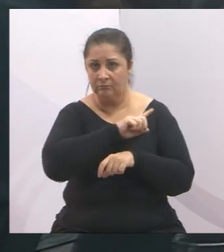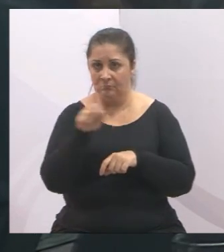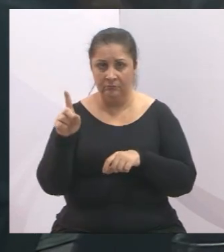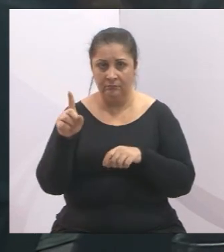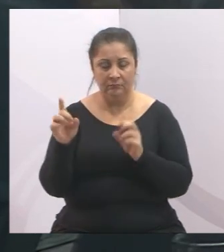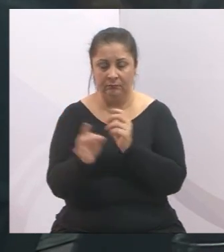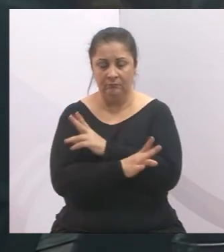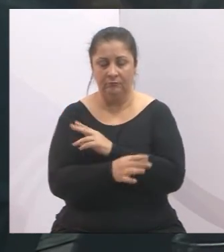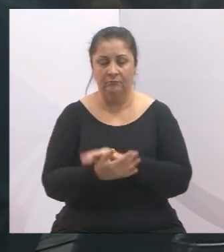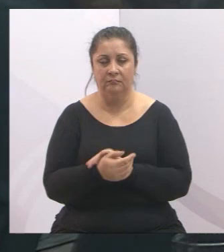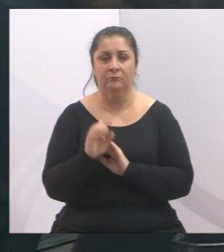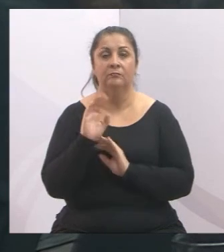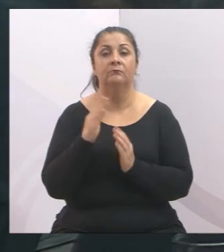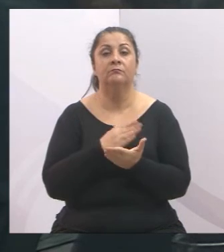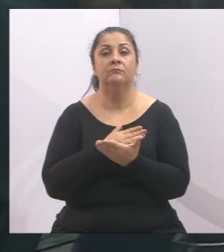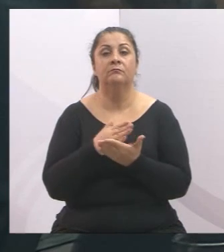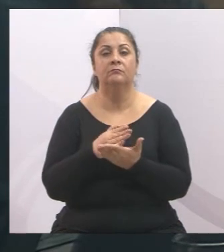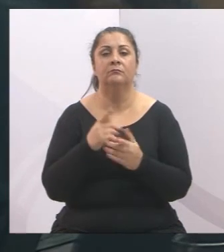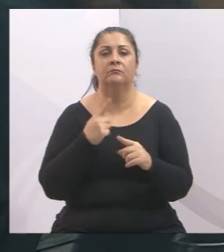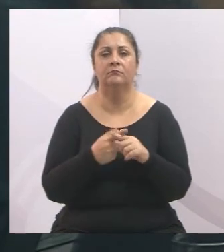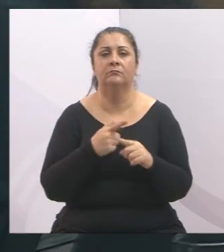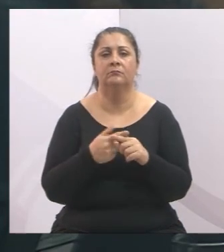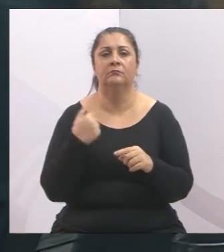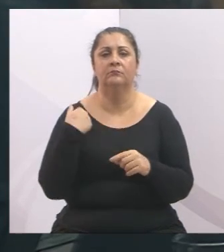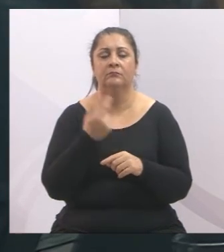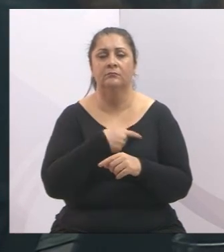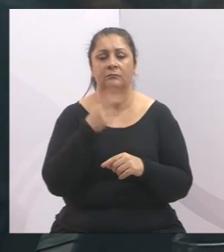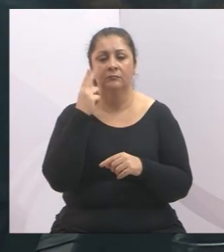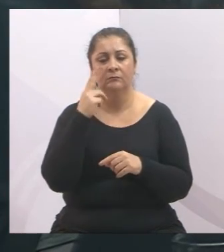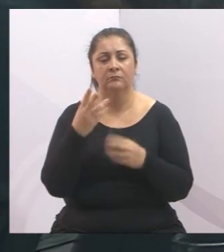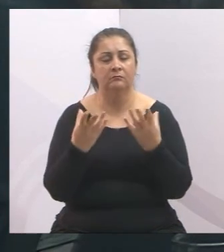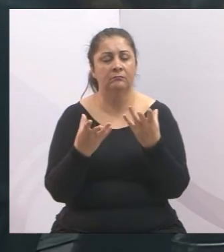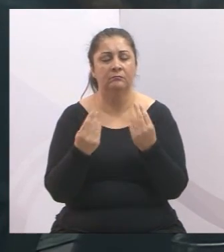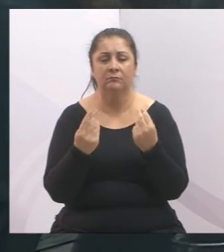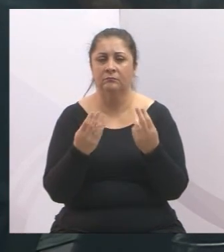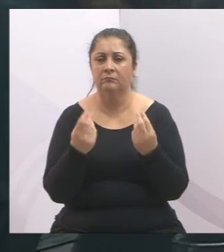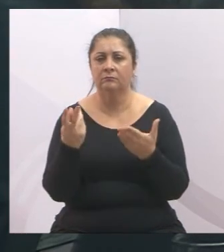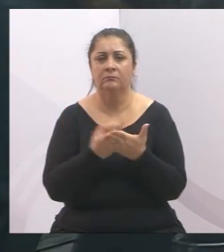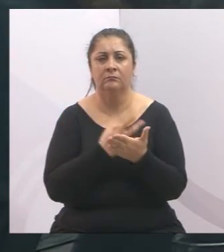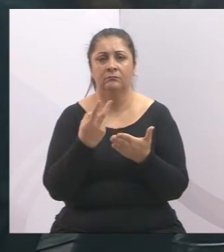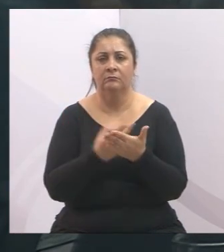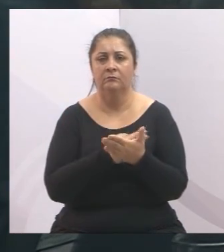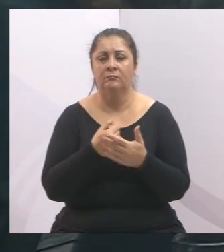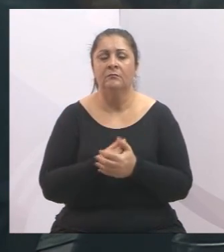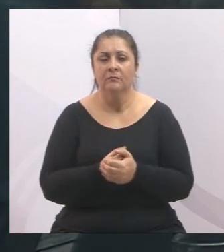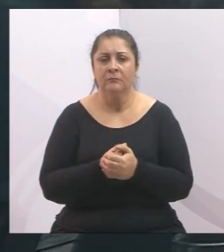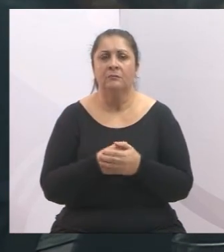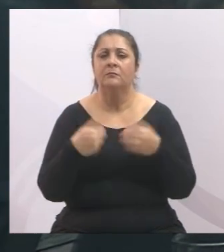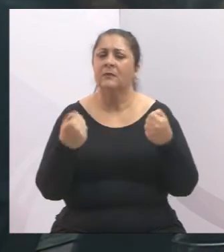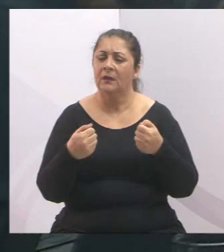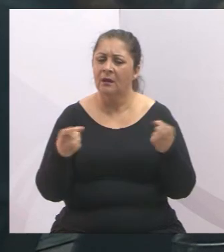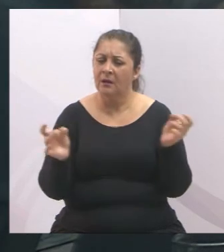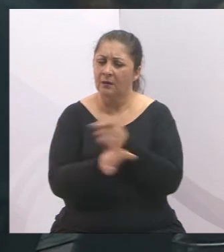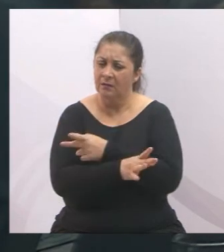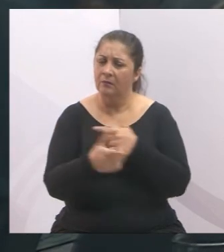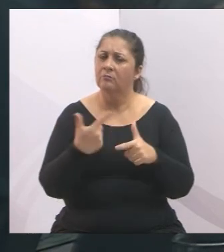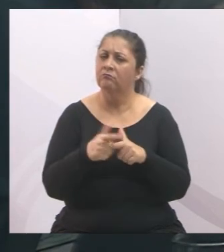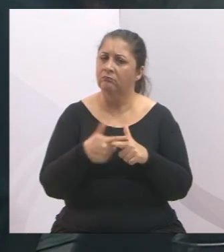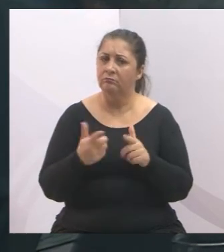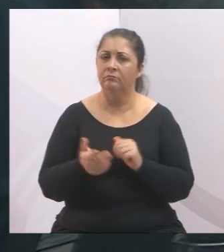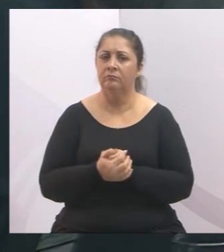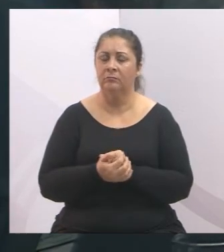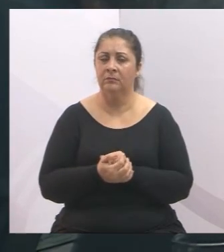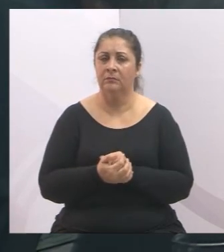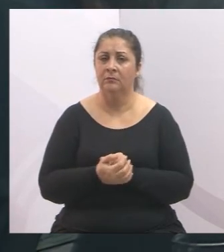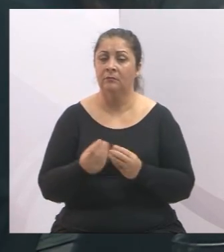apenas começou, porque constatamos aqui uma série de irregularidades que precisam ser sanadas para a gente garantir